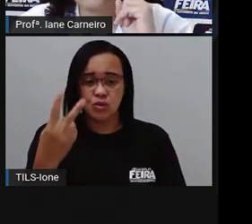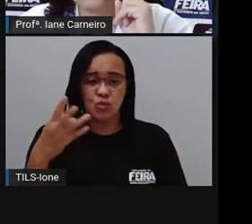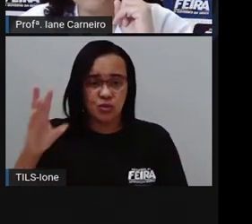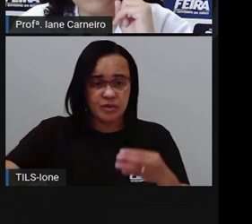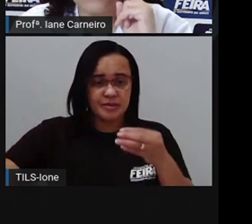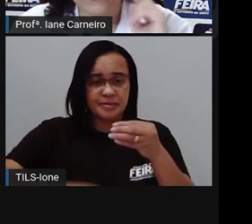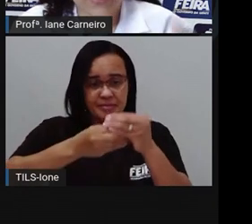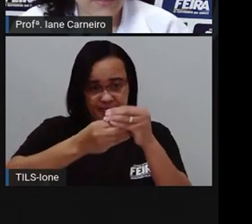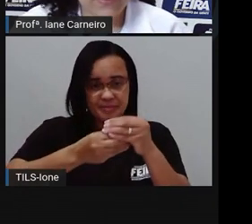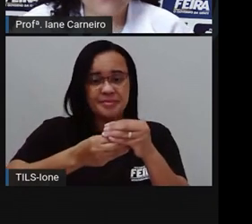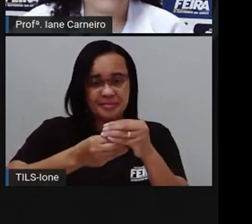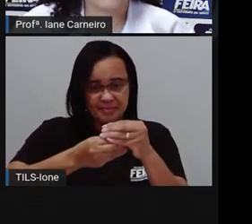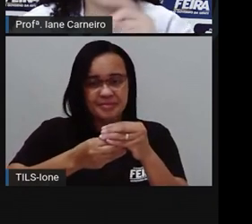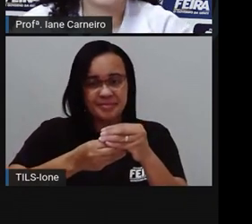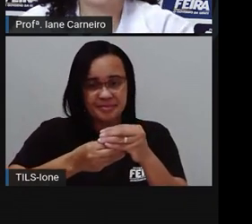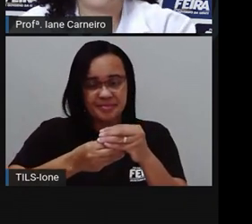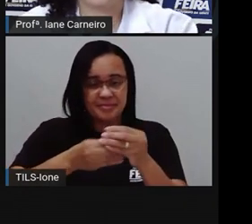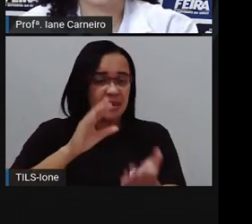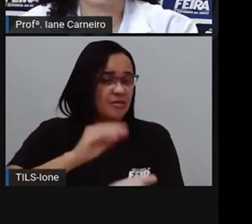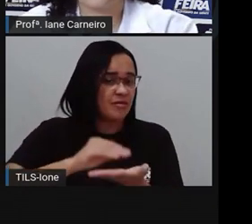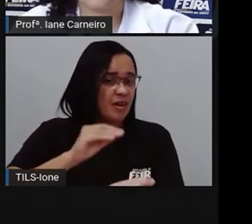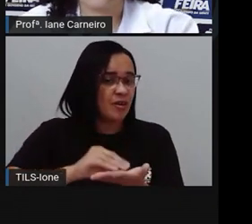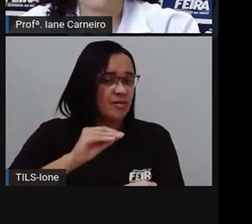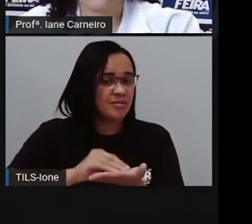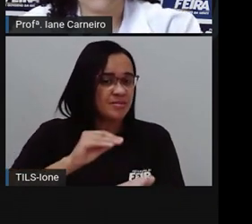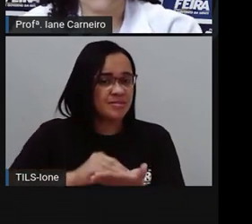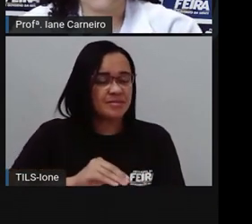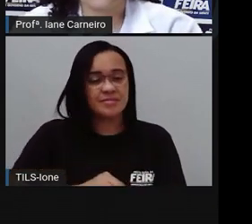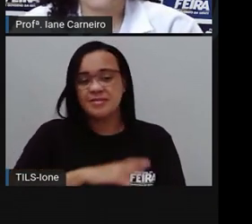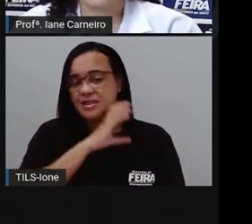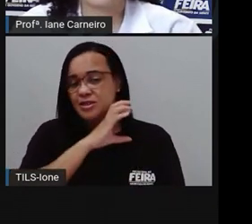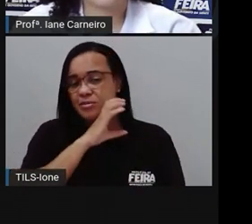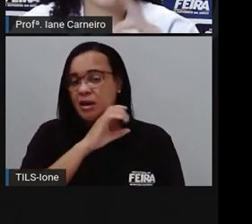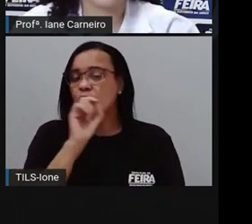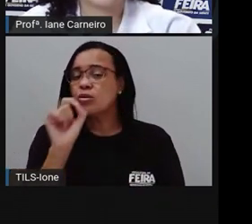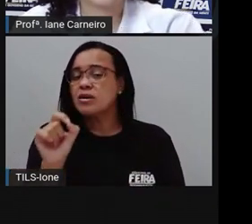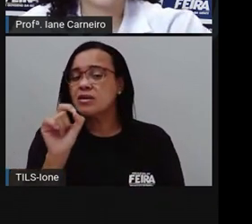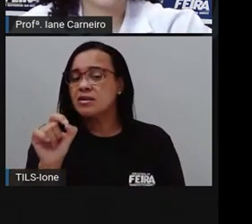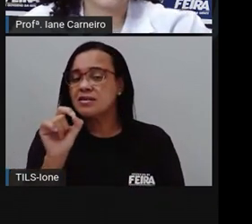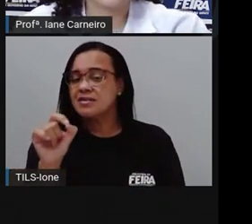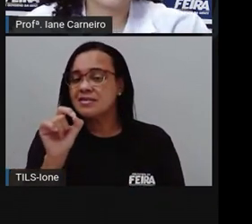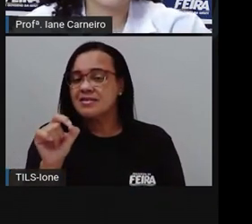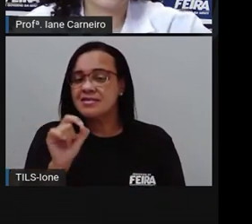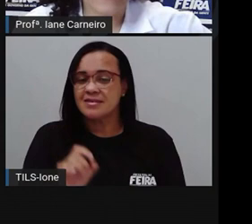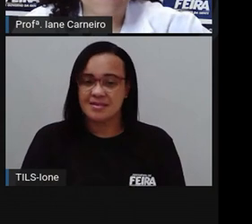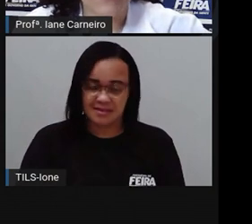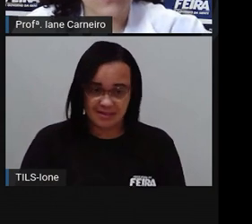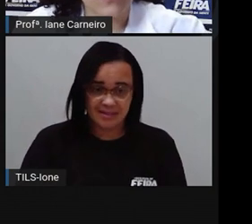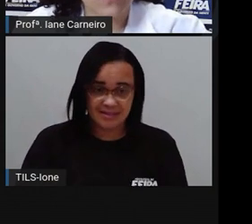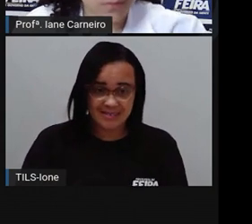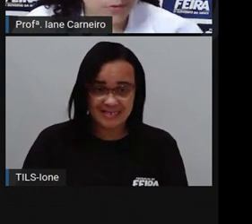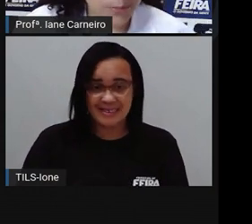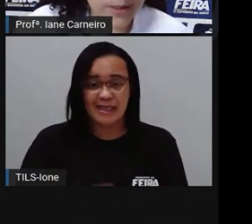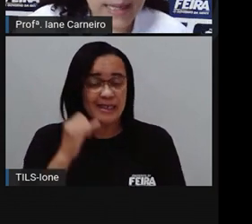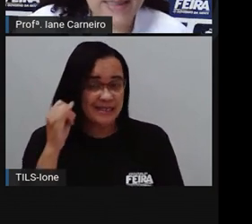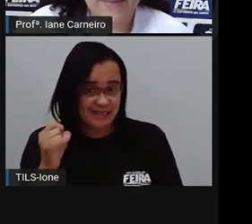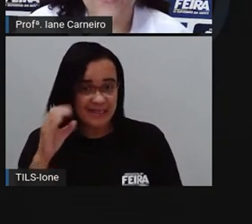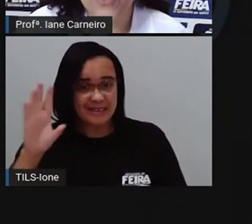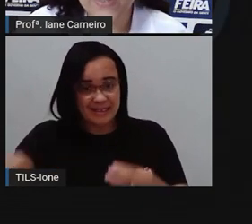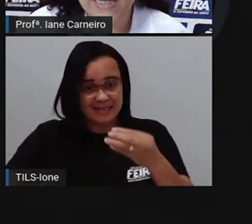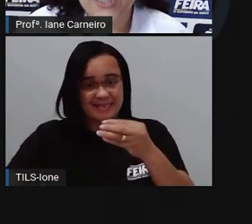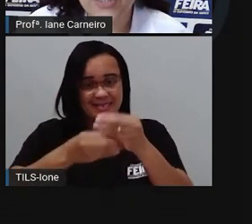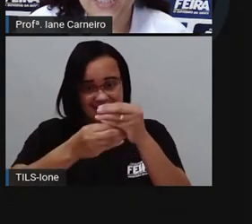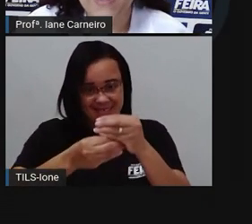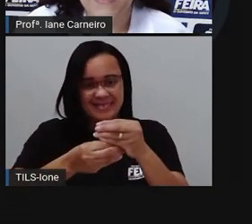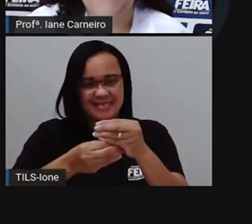faltando um animal. Tá faltando um animal, que a Pró não colocou. Se a Pró colocasse aqui, por exemplo, um sapo. Deixa eu botar aqui, a